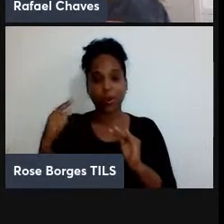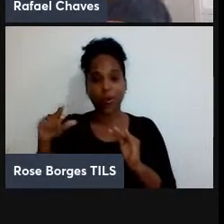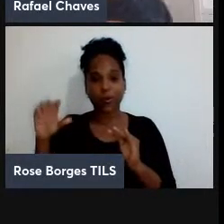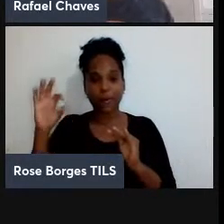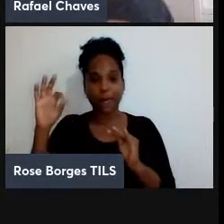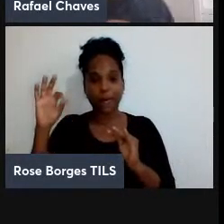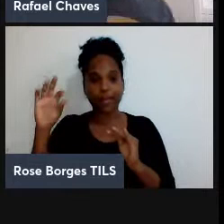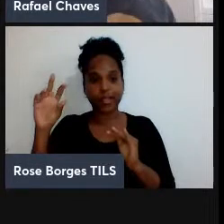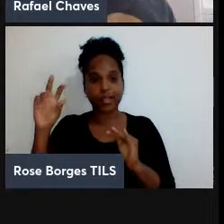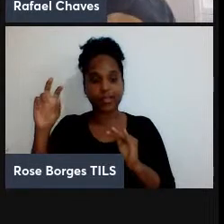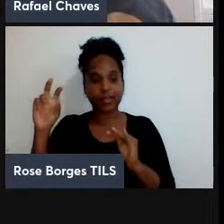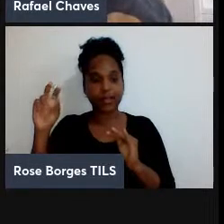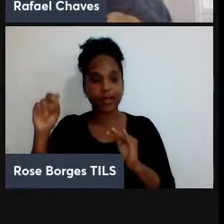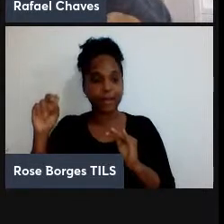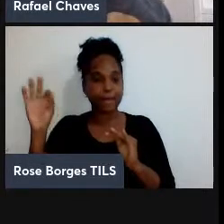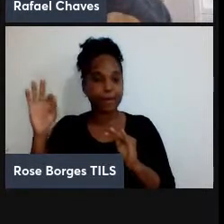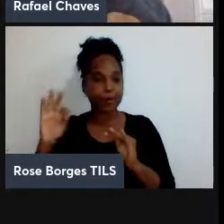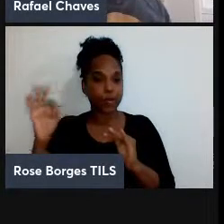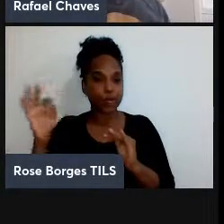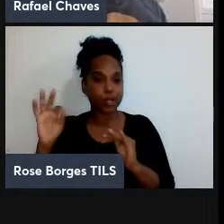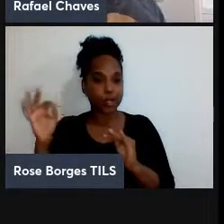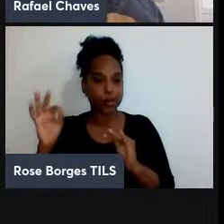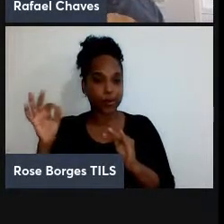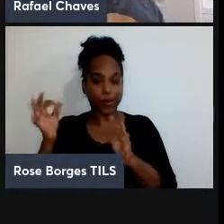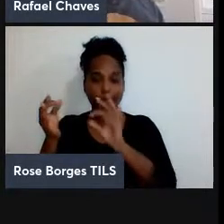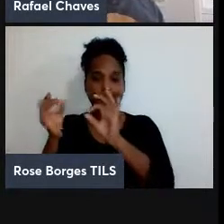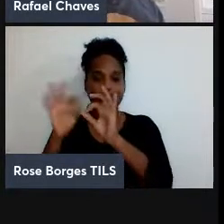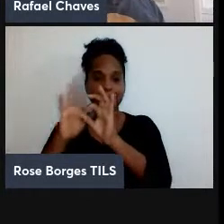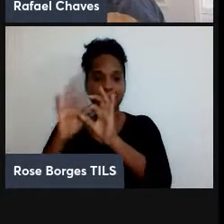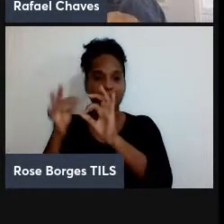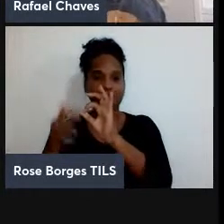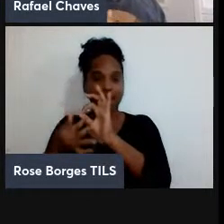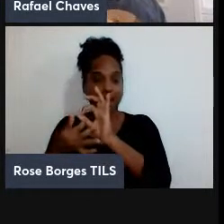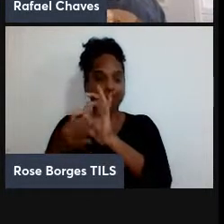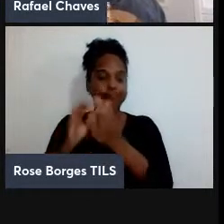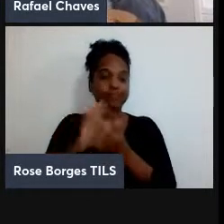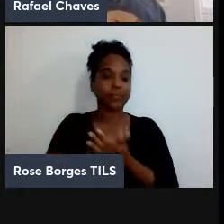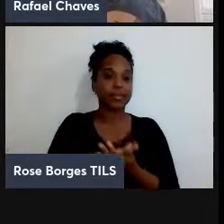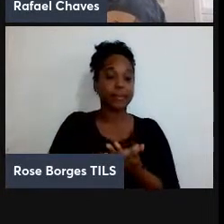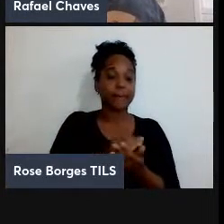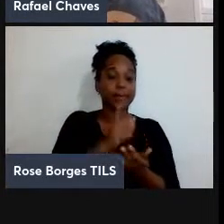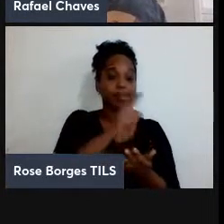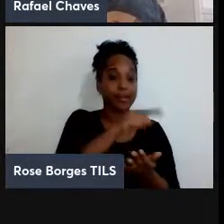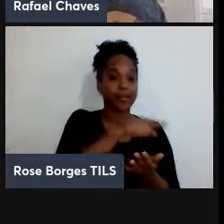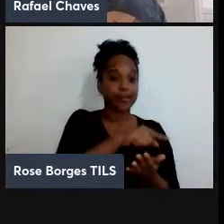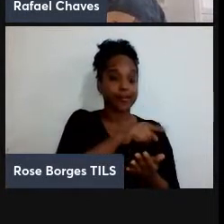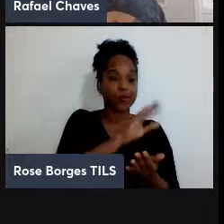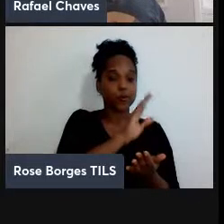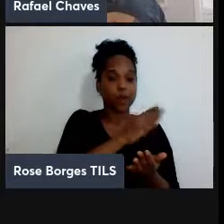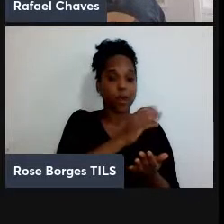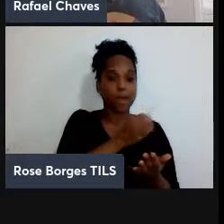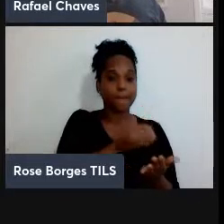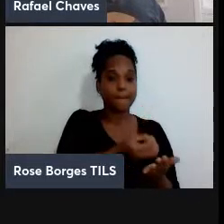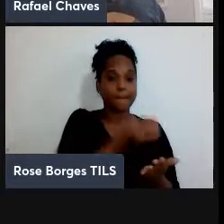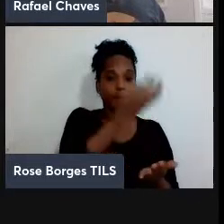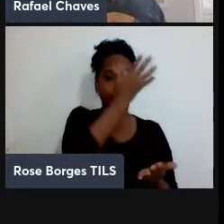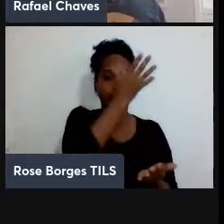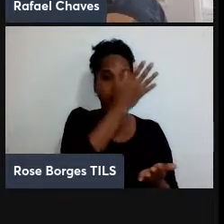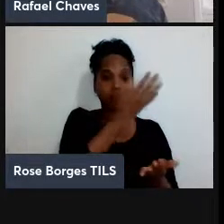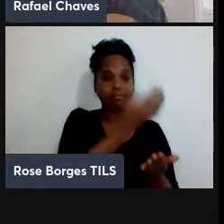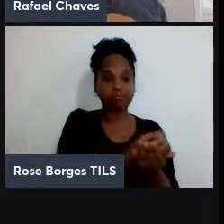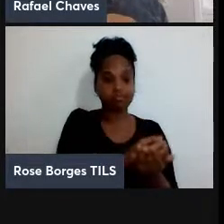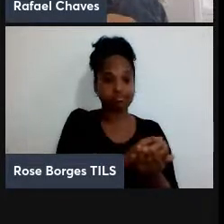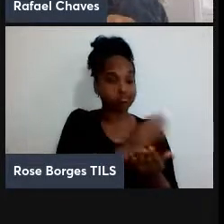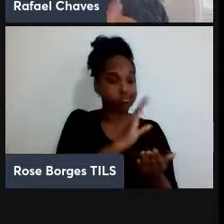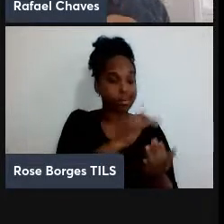coroa. Então, vamos pensar nessa moeda viciada. Se eu a jogo, eu não ganho informação alguma.